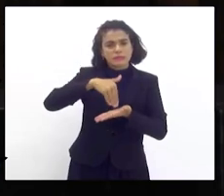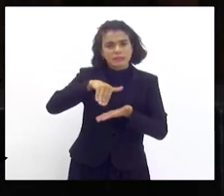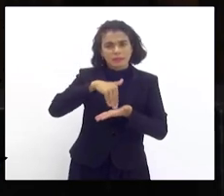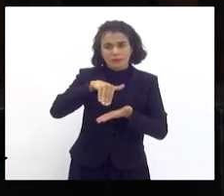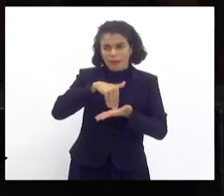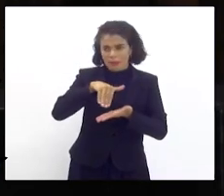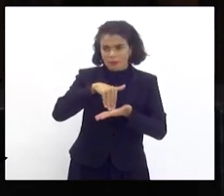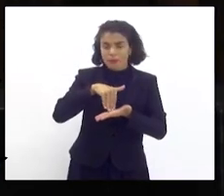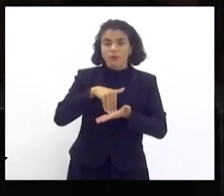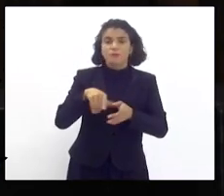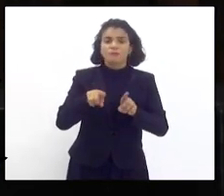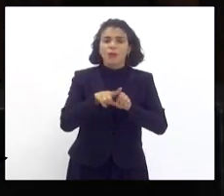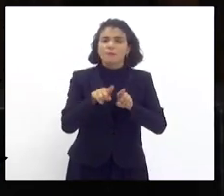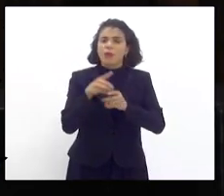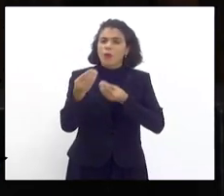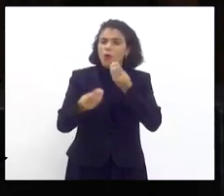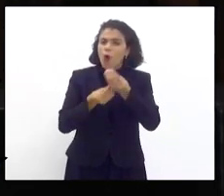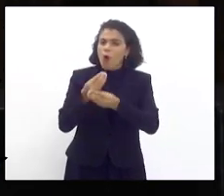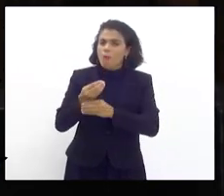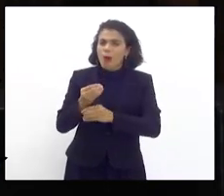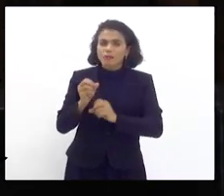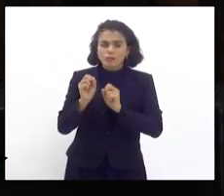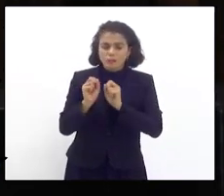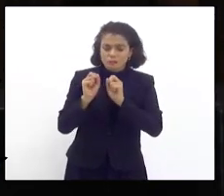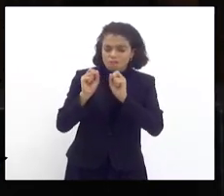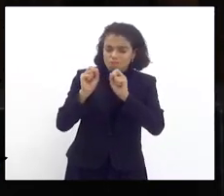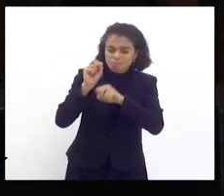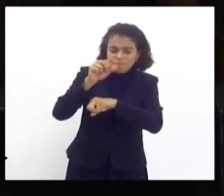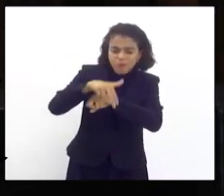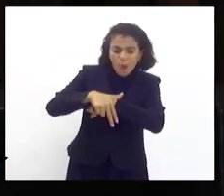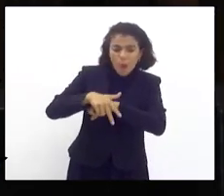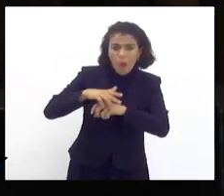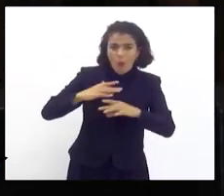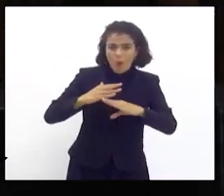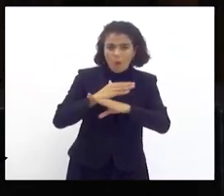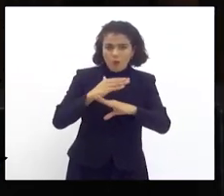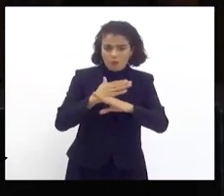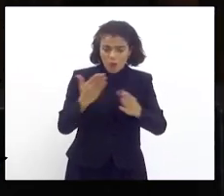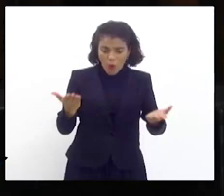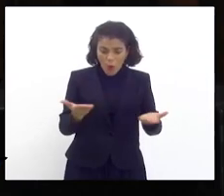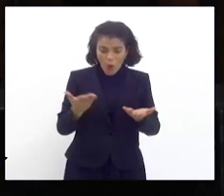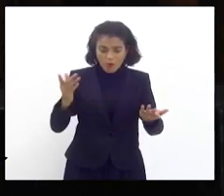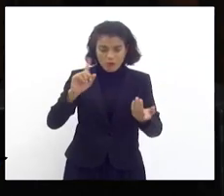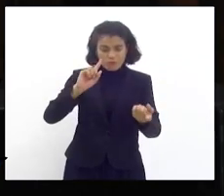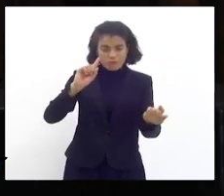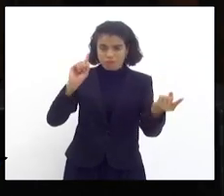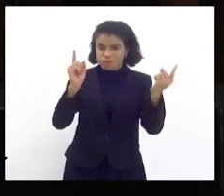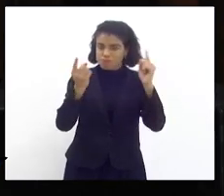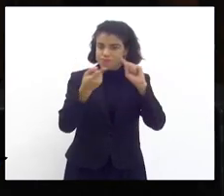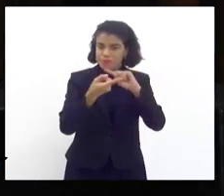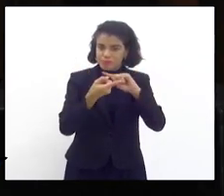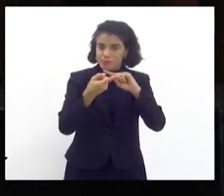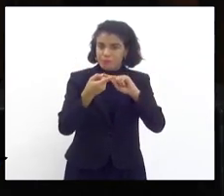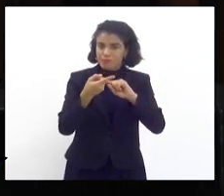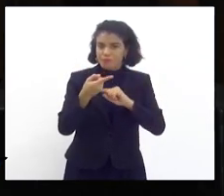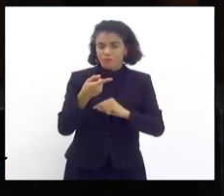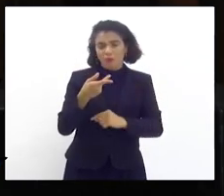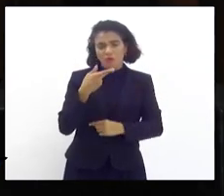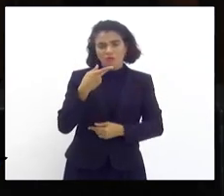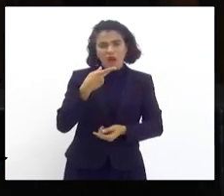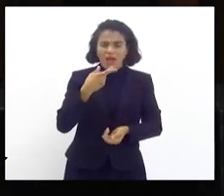pegamos o município e como estamos trabalhando hoje, sem dúvida nenhuma, eu vou ser contra, vou fazer, sim, um repúdio,